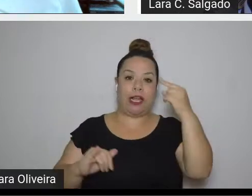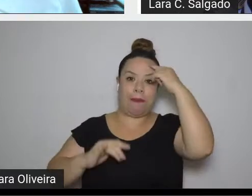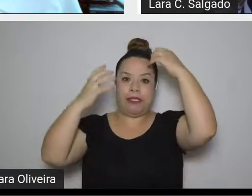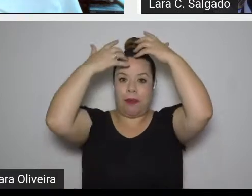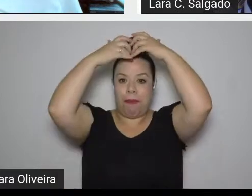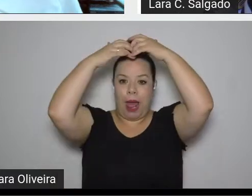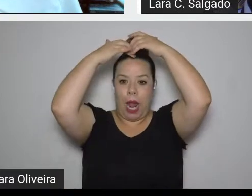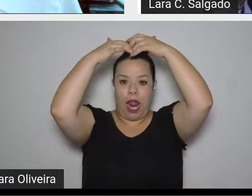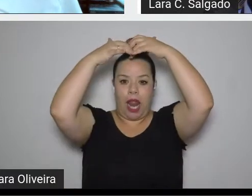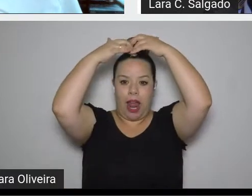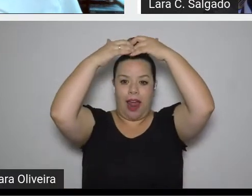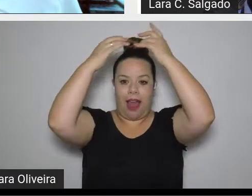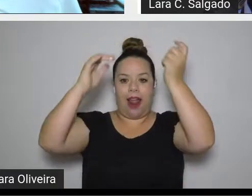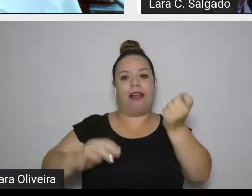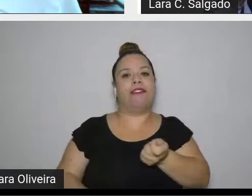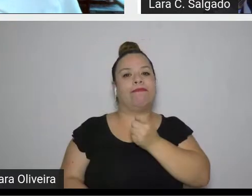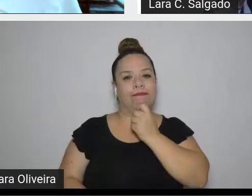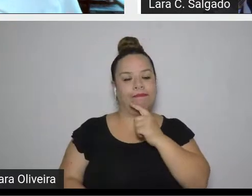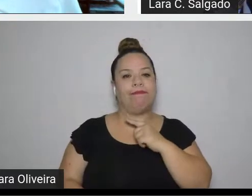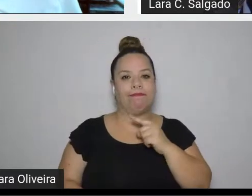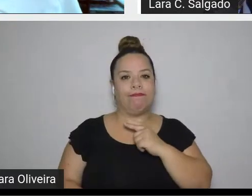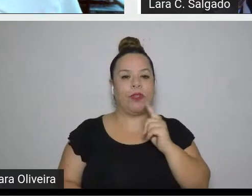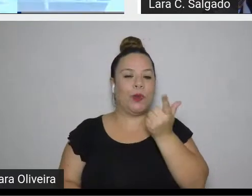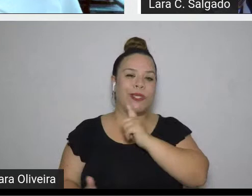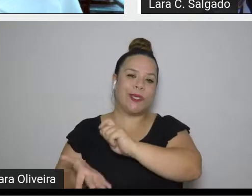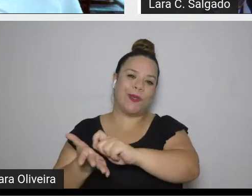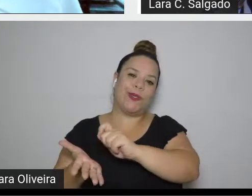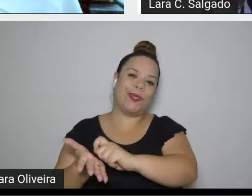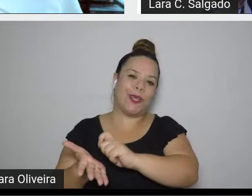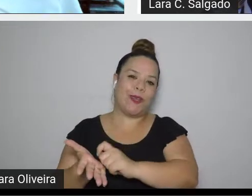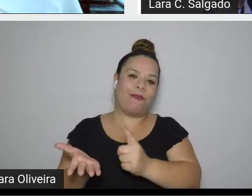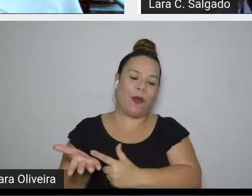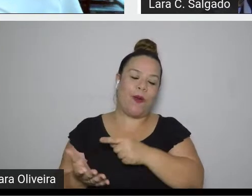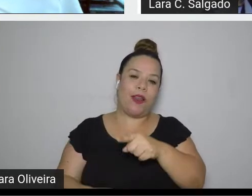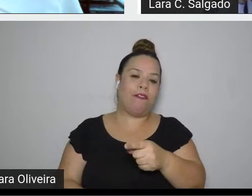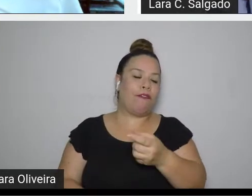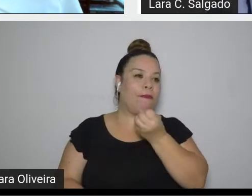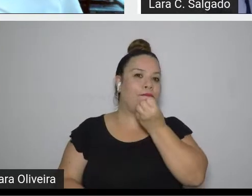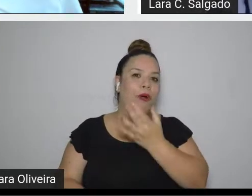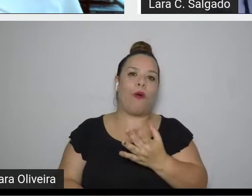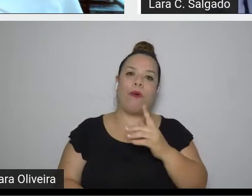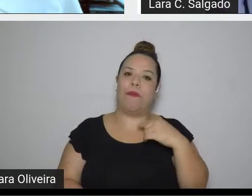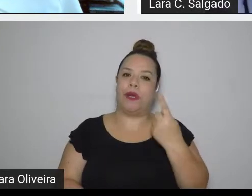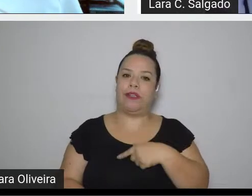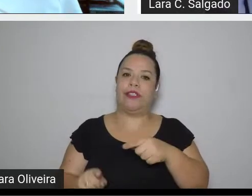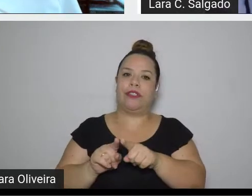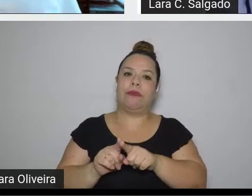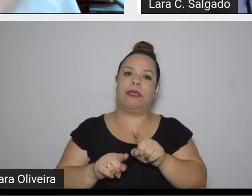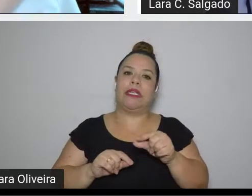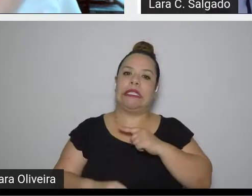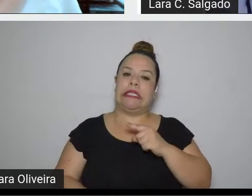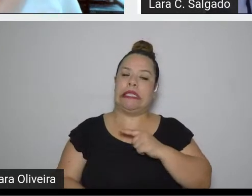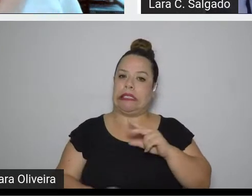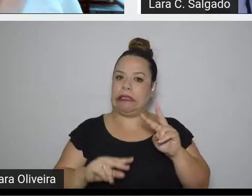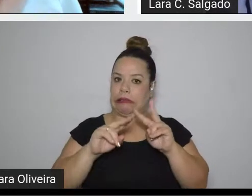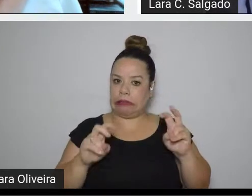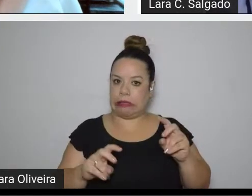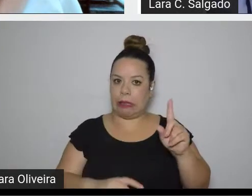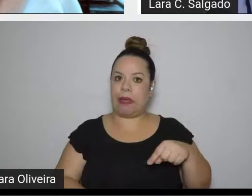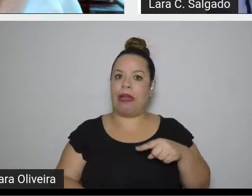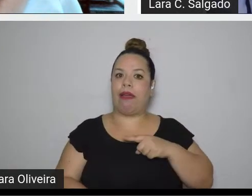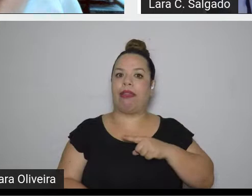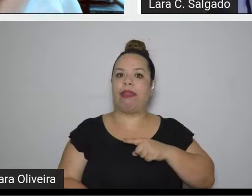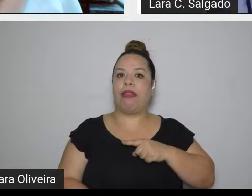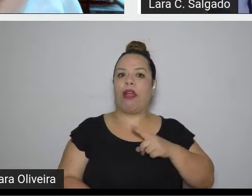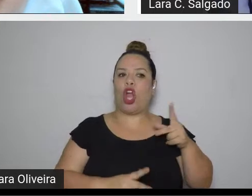intacta para escrever esses livros, não é? E você termina esse da morte é um livro humorístico,